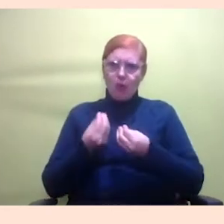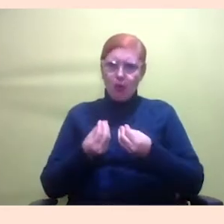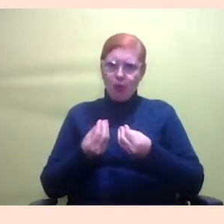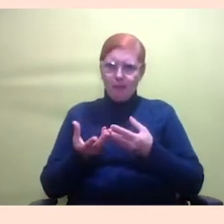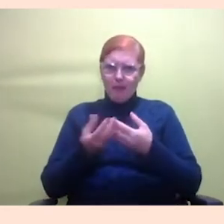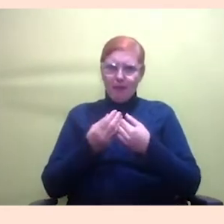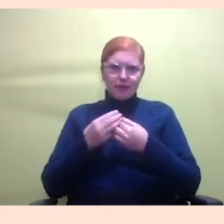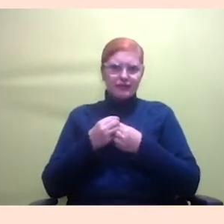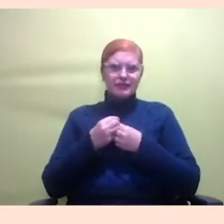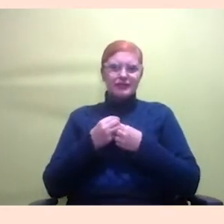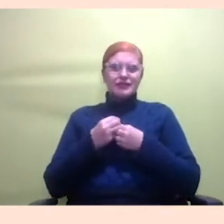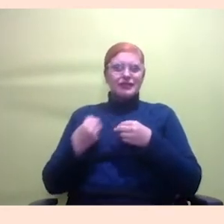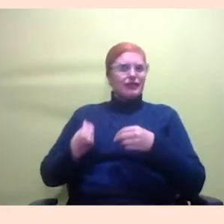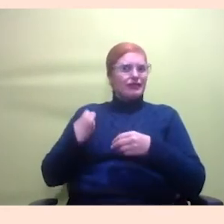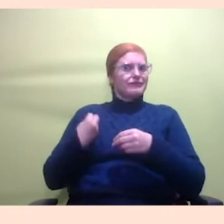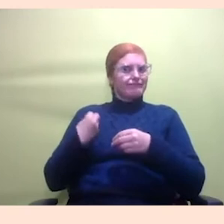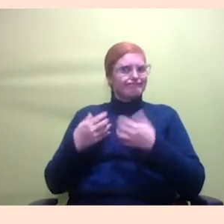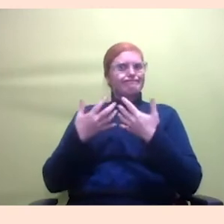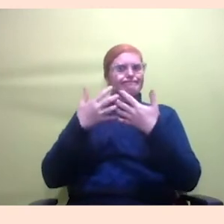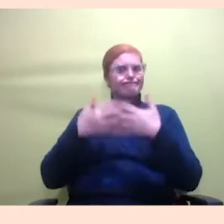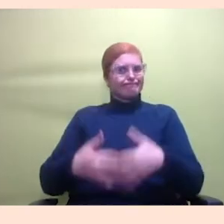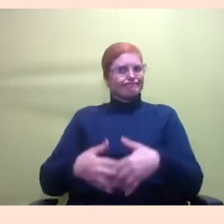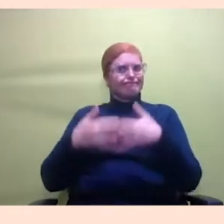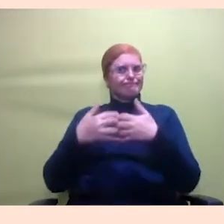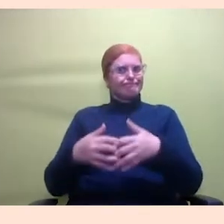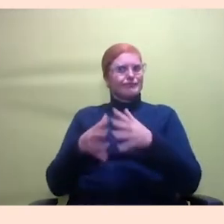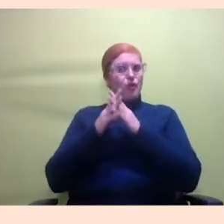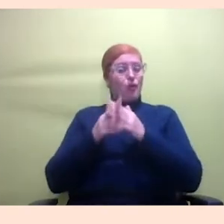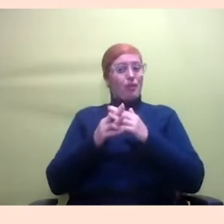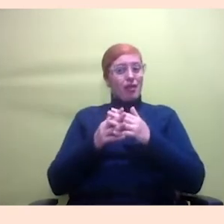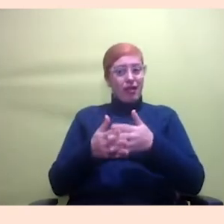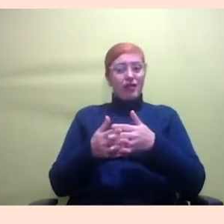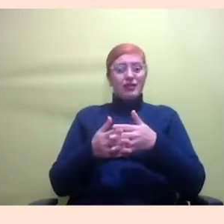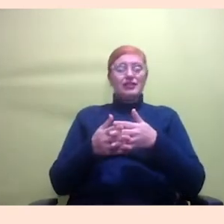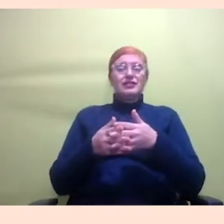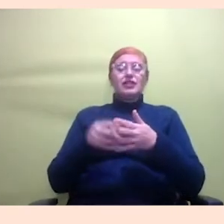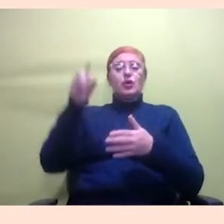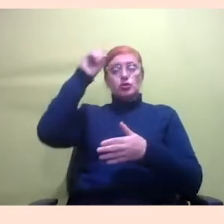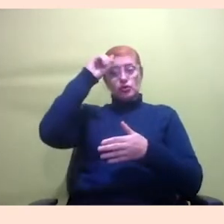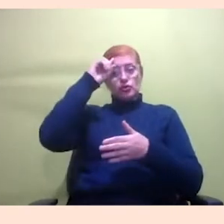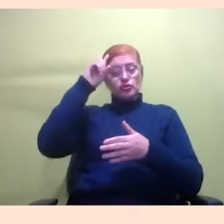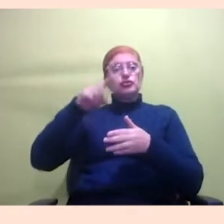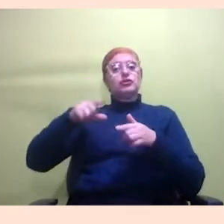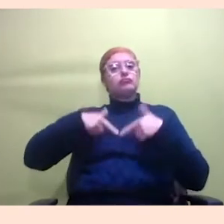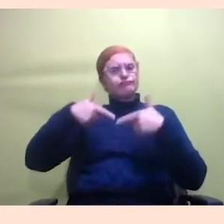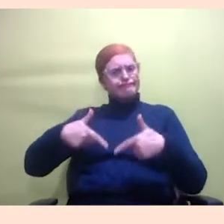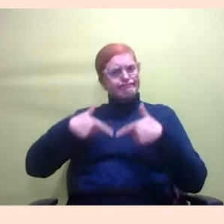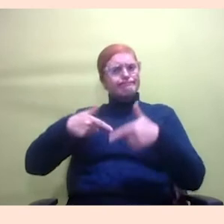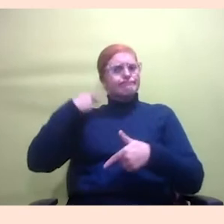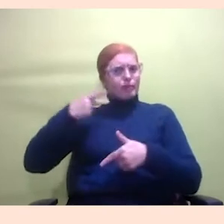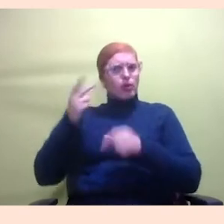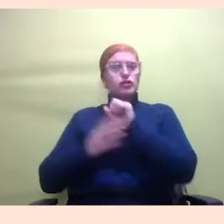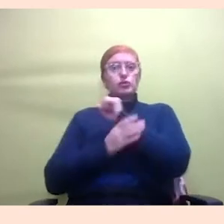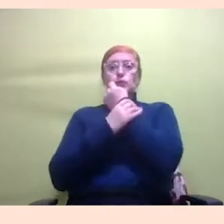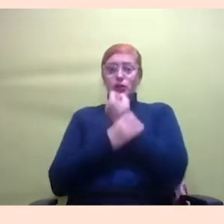enlouquecida no rolê você é uma pessoa que preza todos os dias e luta todos os dias por uma política de segurança mas que enfim já teve